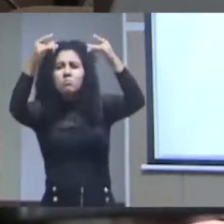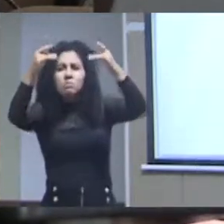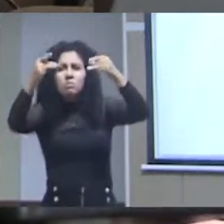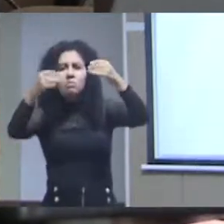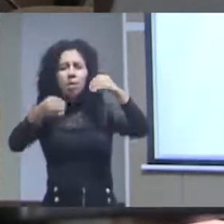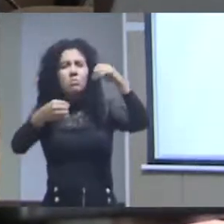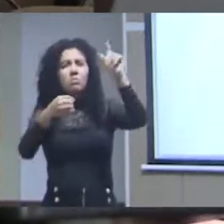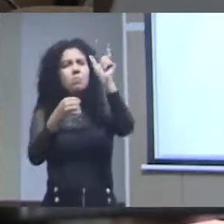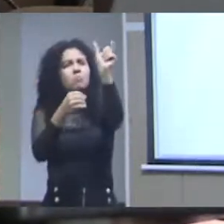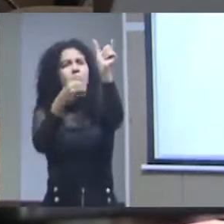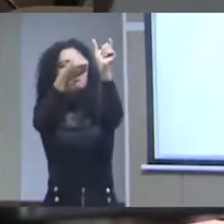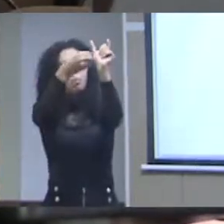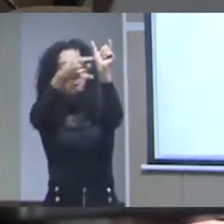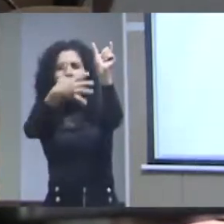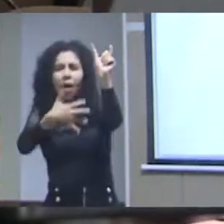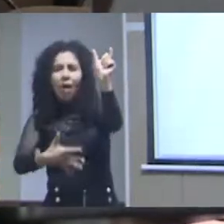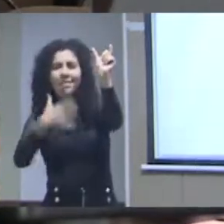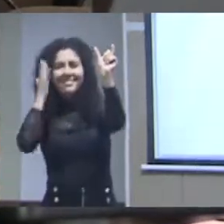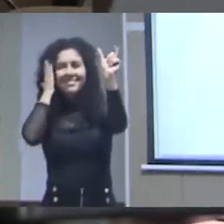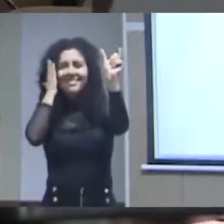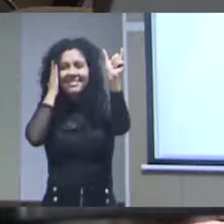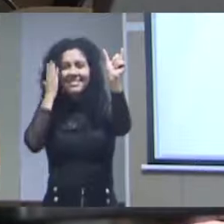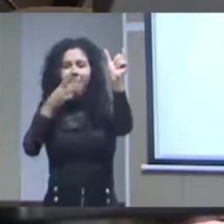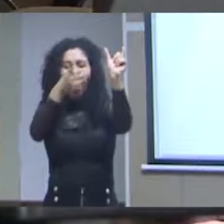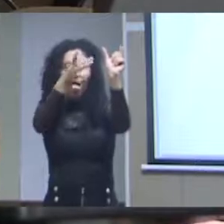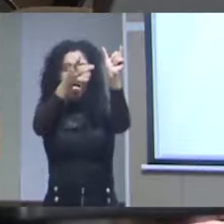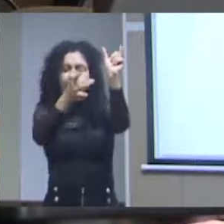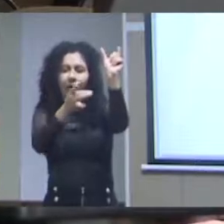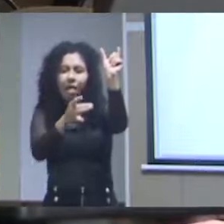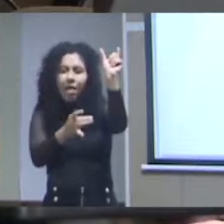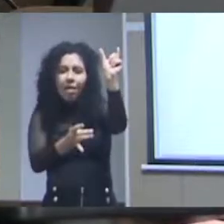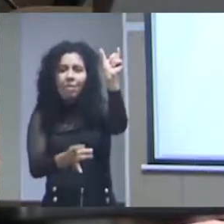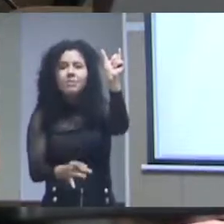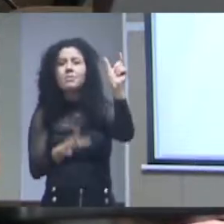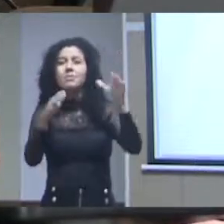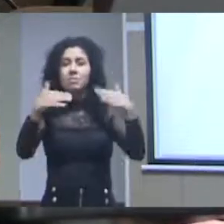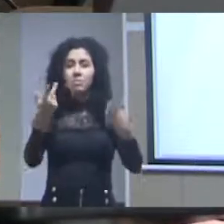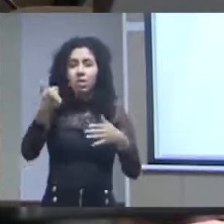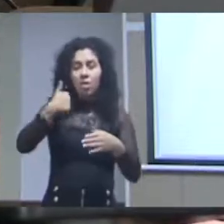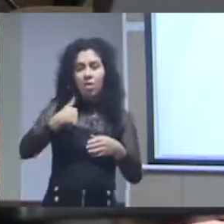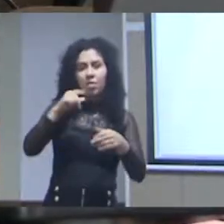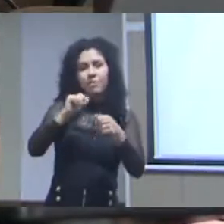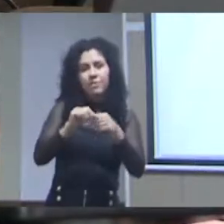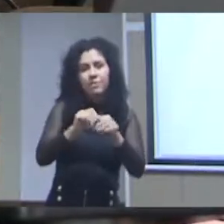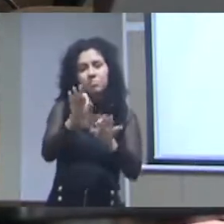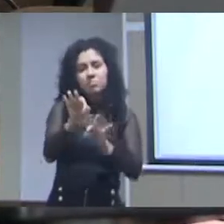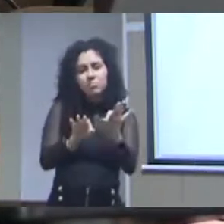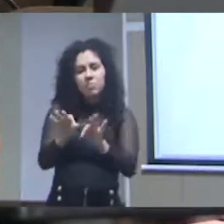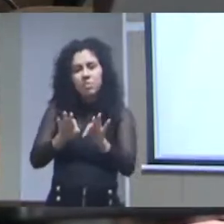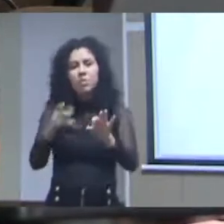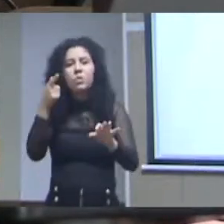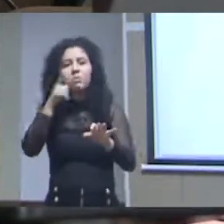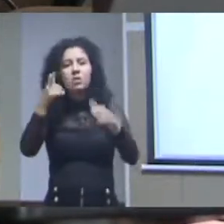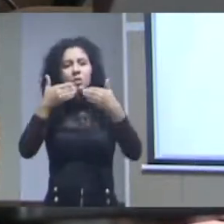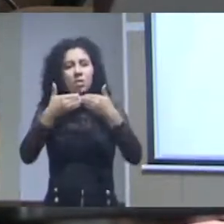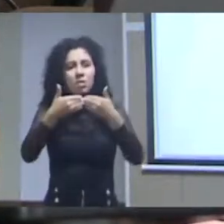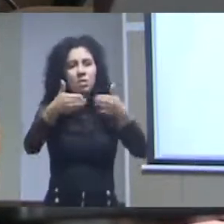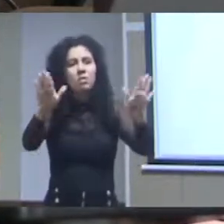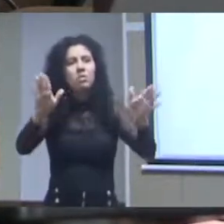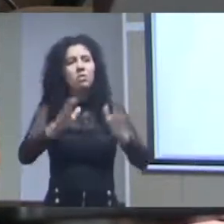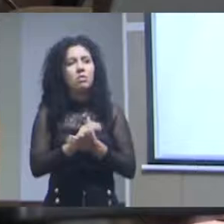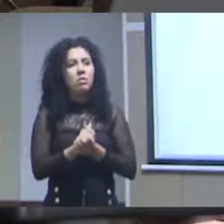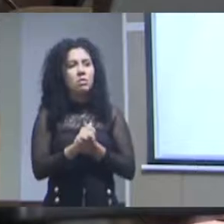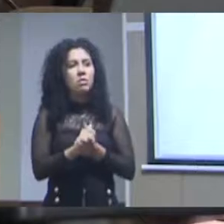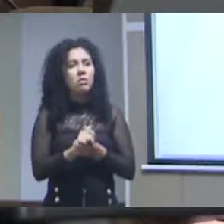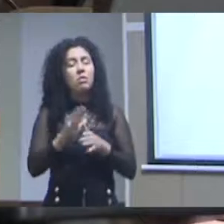questão da interoperabilidade semântica para a recuperação e para também essa democratização da informação queria que você falasse um pouquinho mais dessa experiência